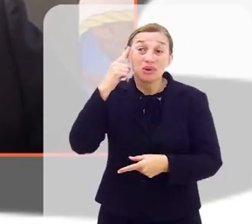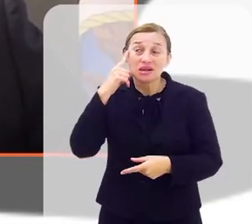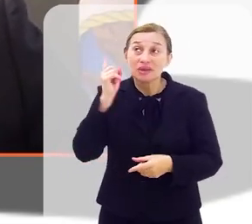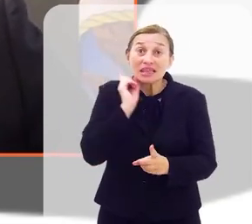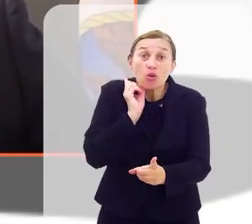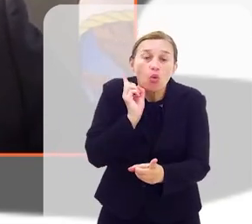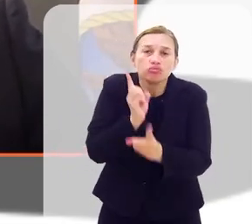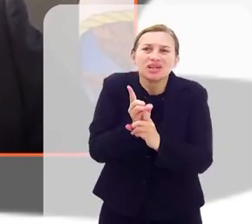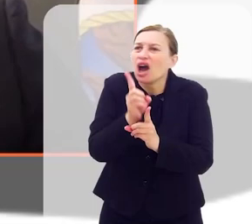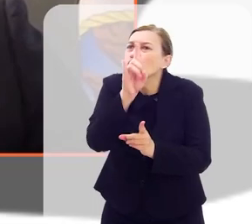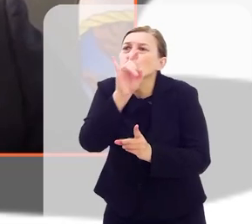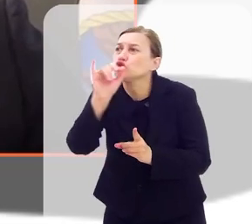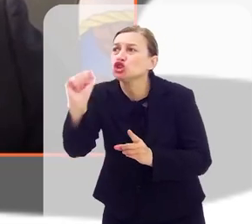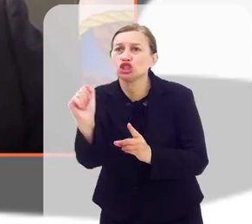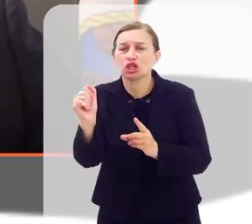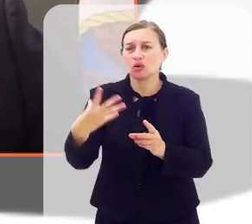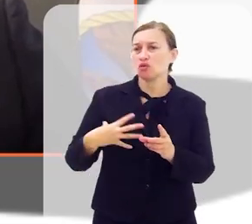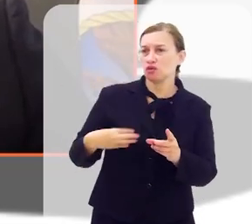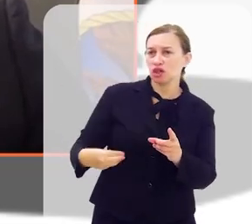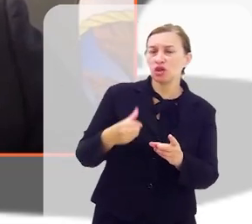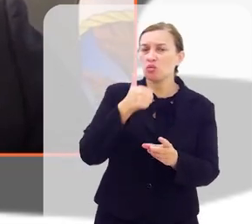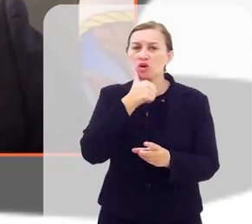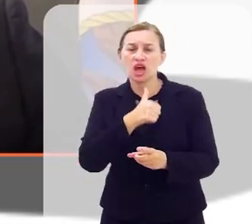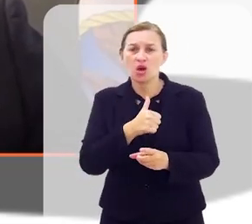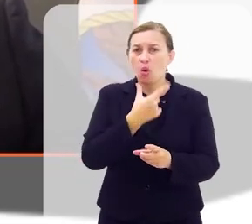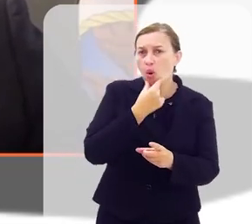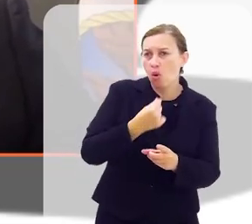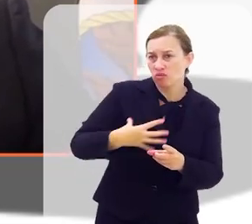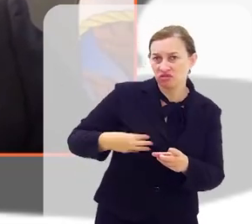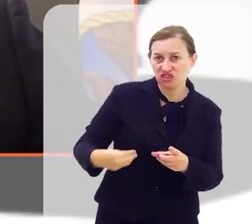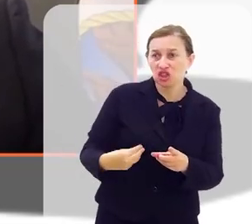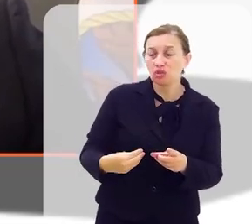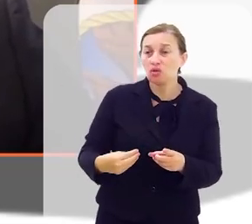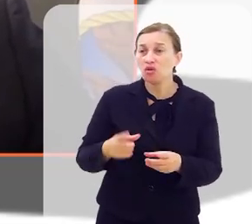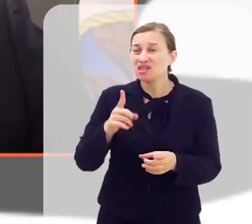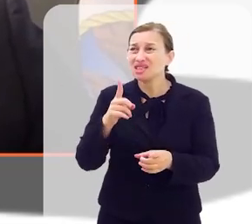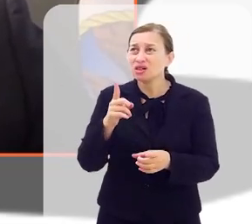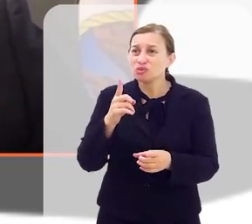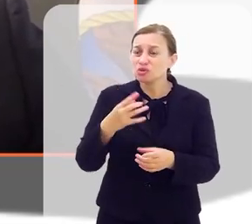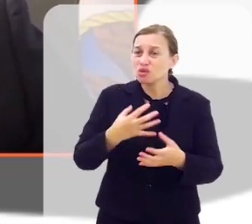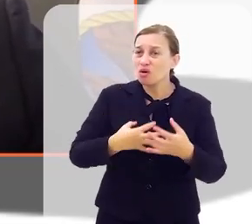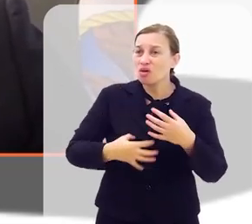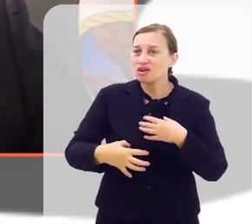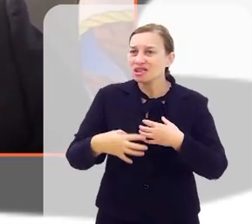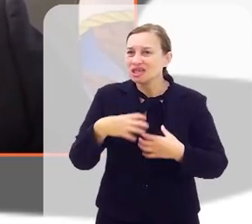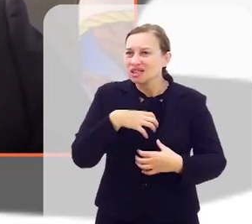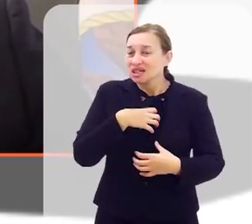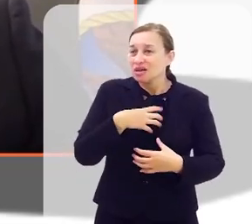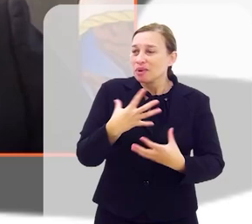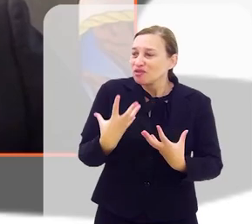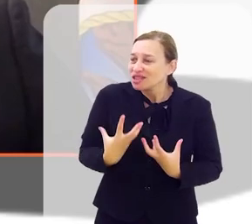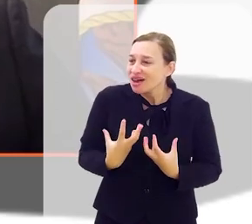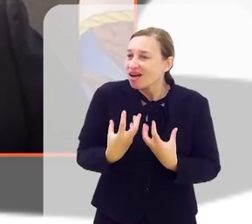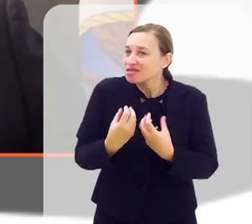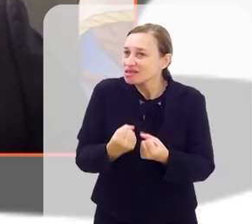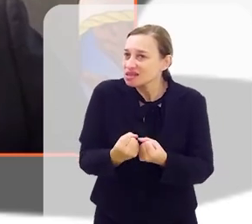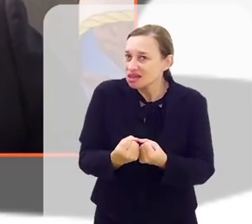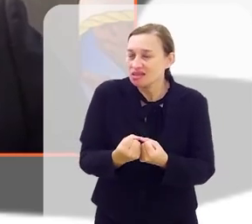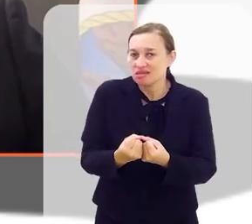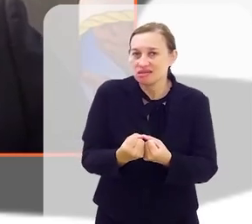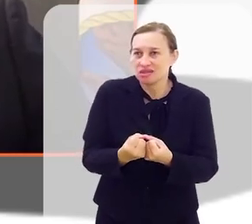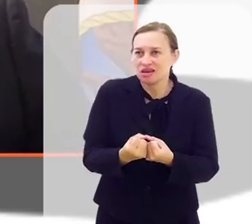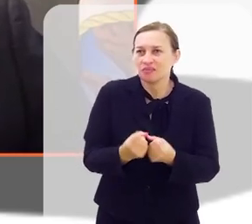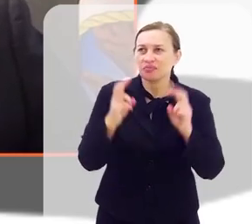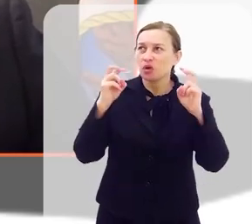de encontrar o seu filho ou sua filha, você não só comove, mas você abraça essa causa.